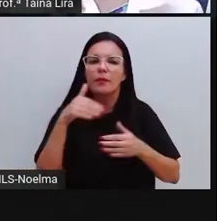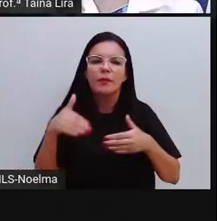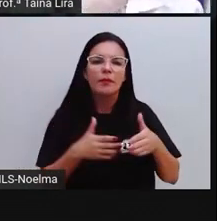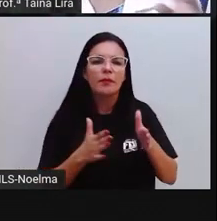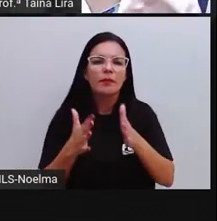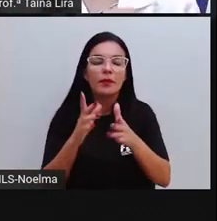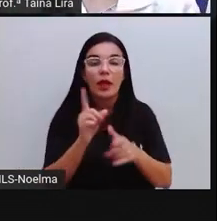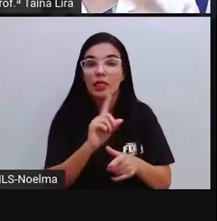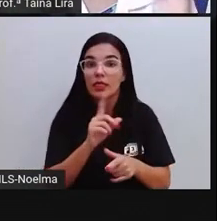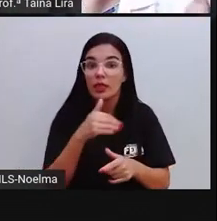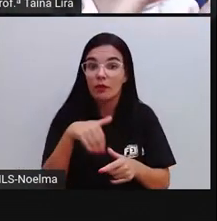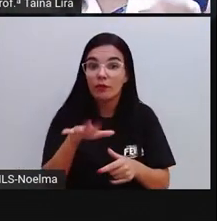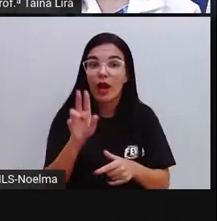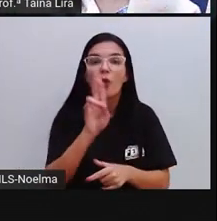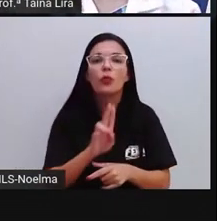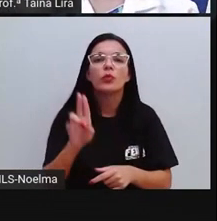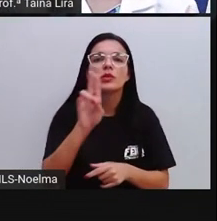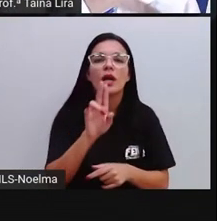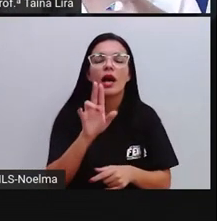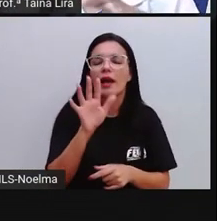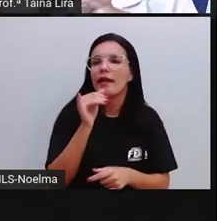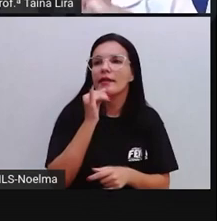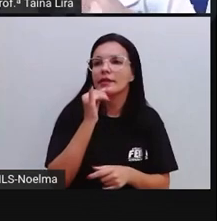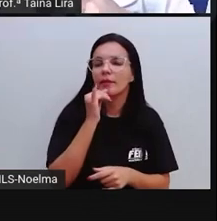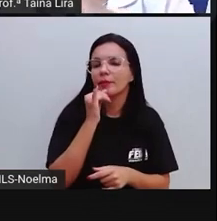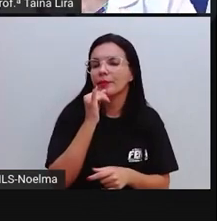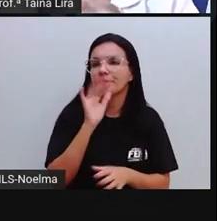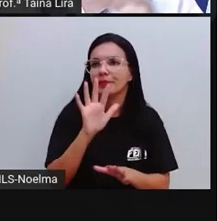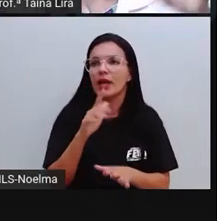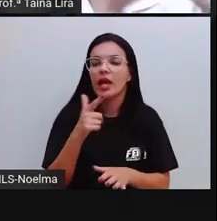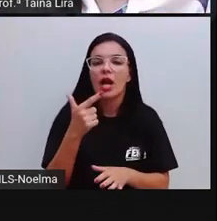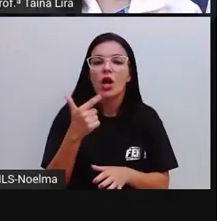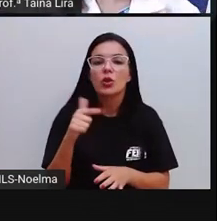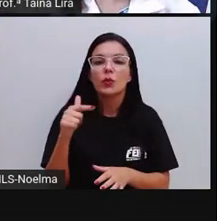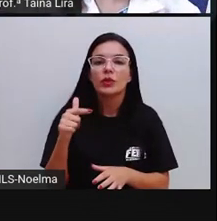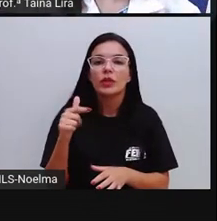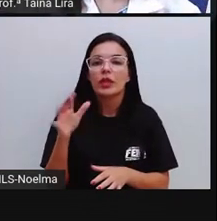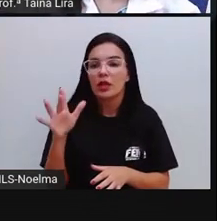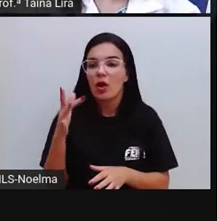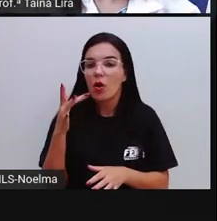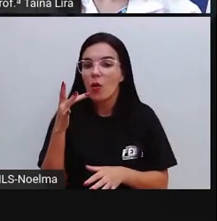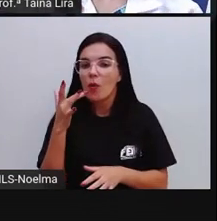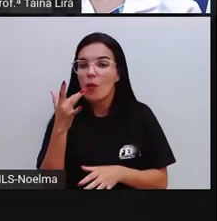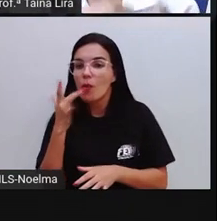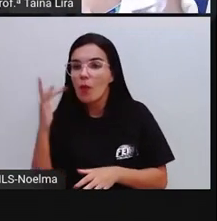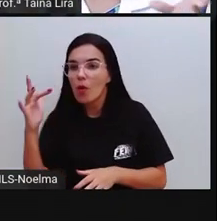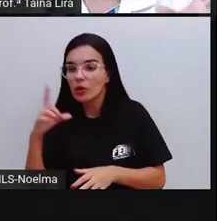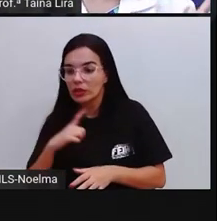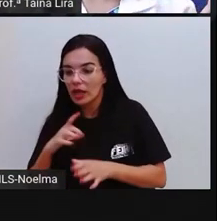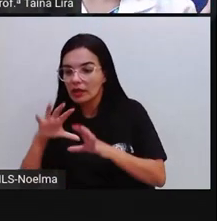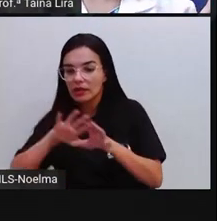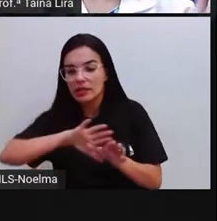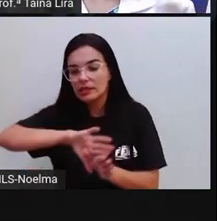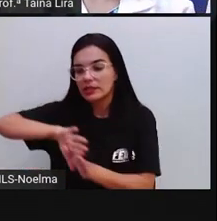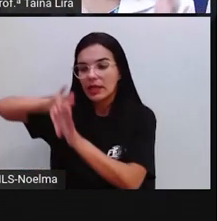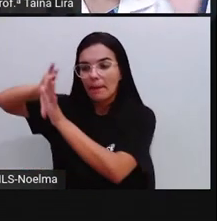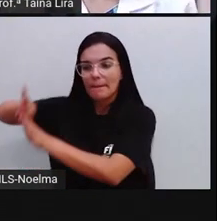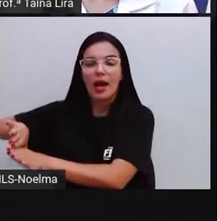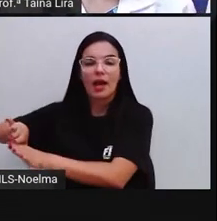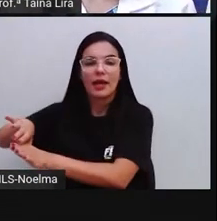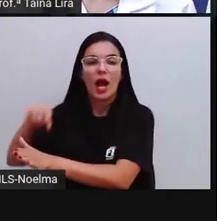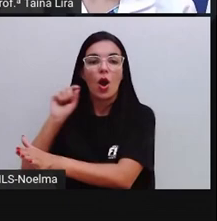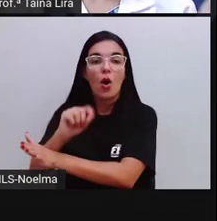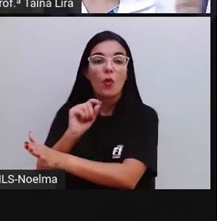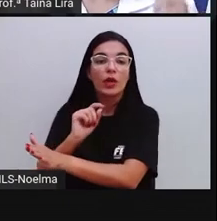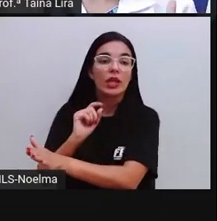não vão utilizar. Por exemplo, tirou o ouro, o não vai utilizar vai para essa barragem, tá? Que a gente vai chamar aqui de rio